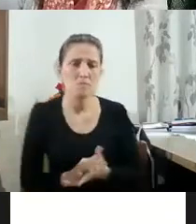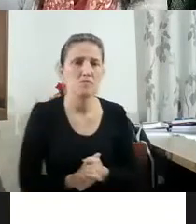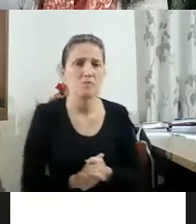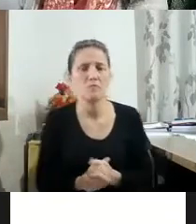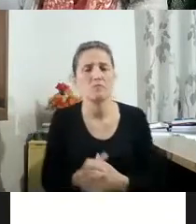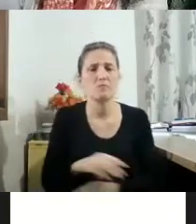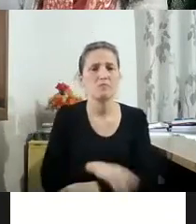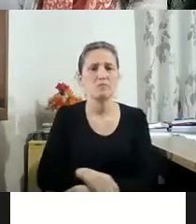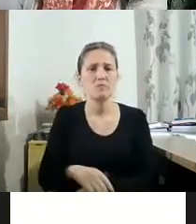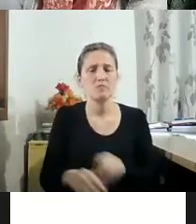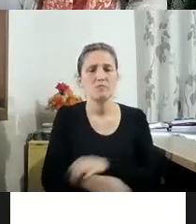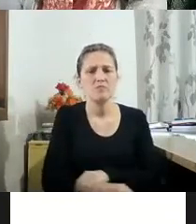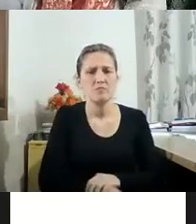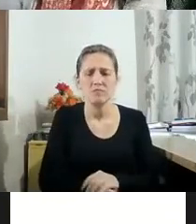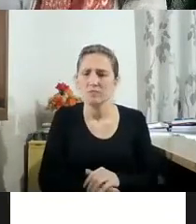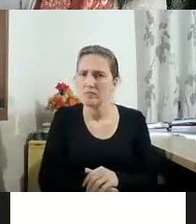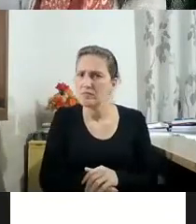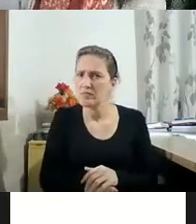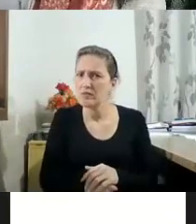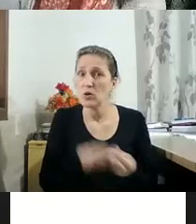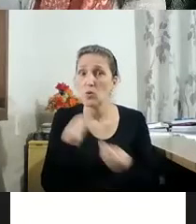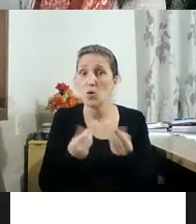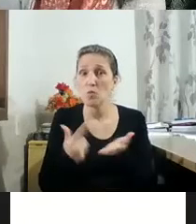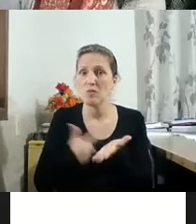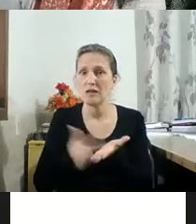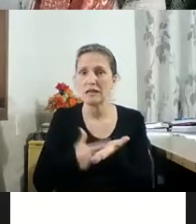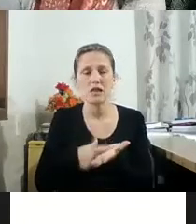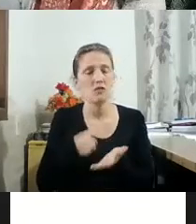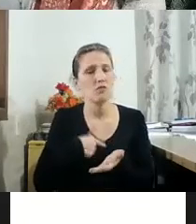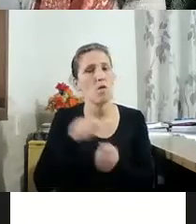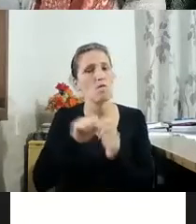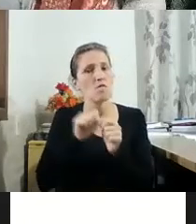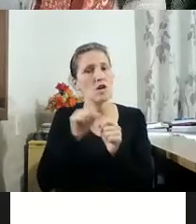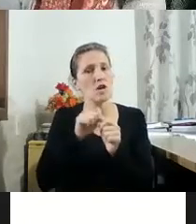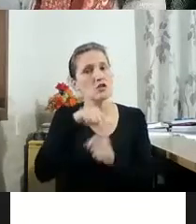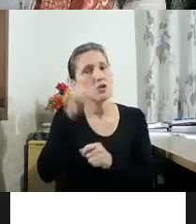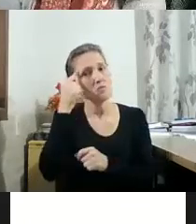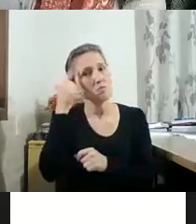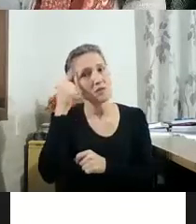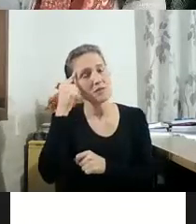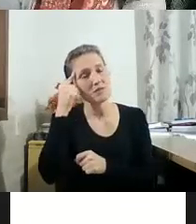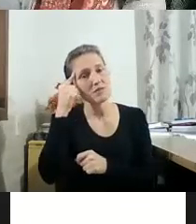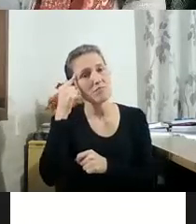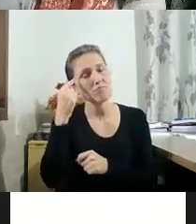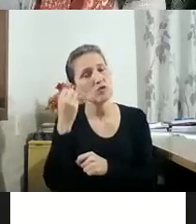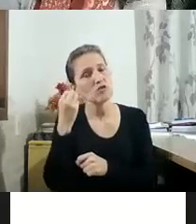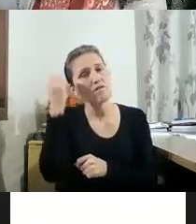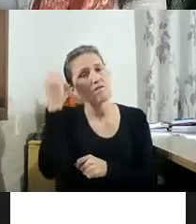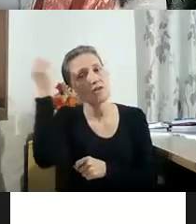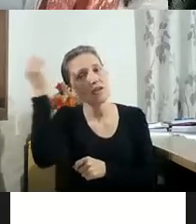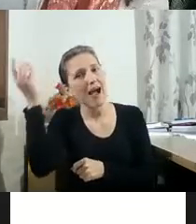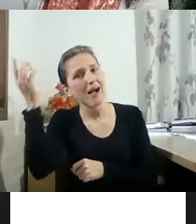seu livro nos fez pensar. Quanto esse livro nos fez pensar, quantas viagens ele nos proporcionou e